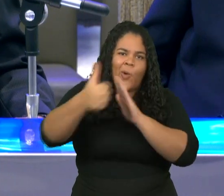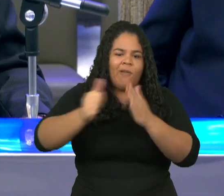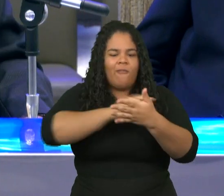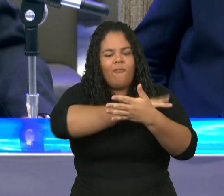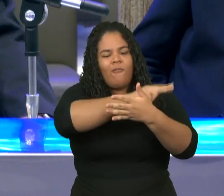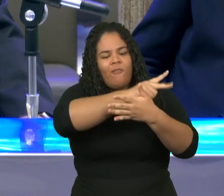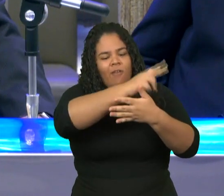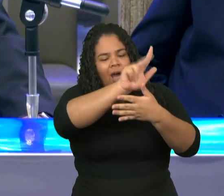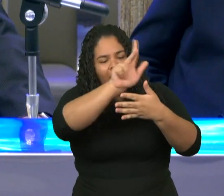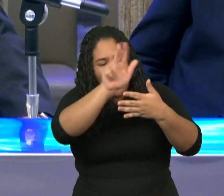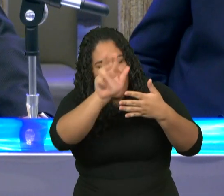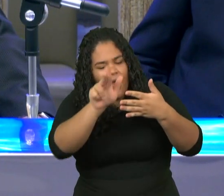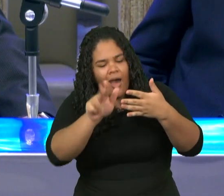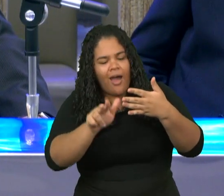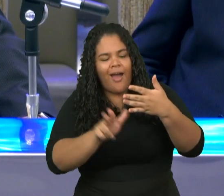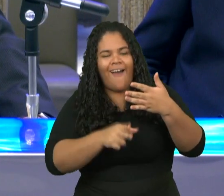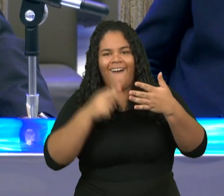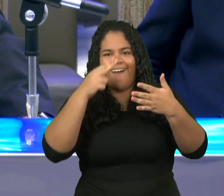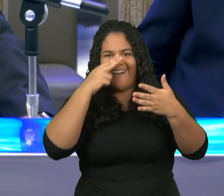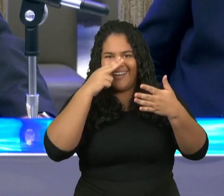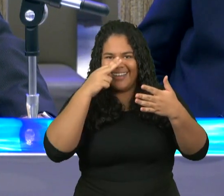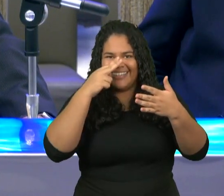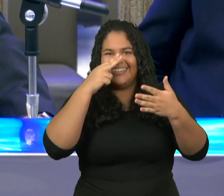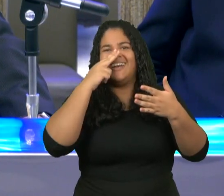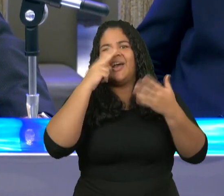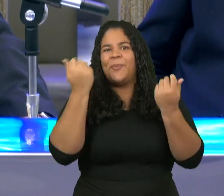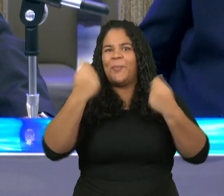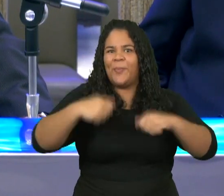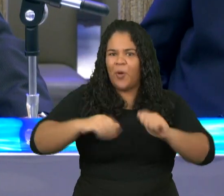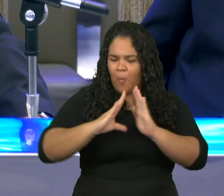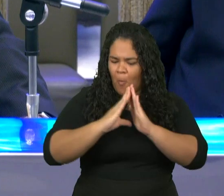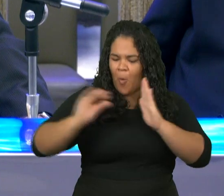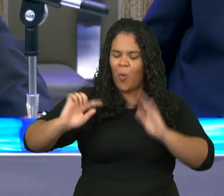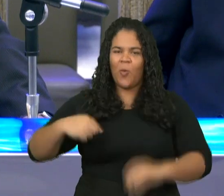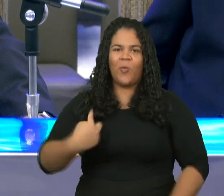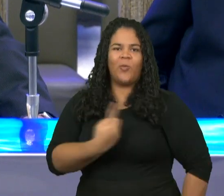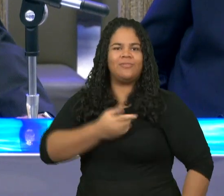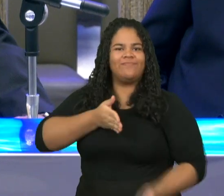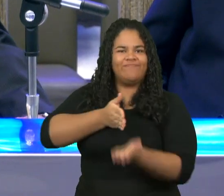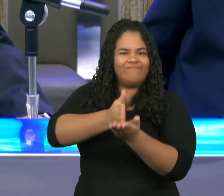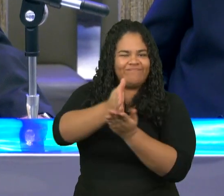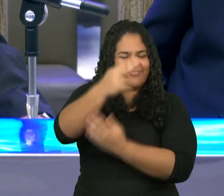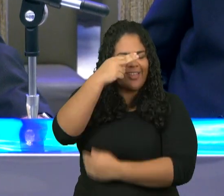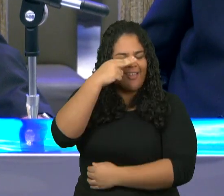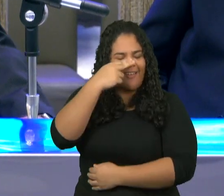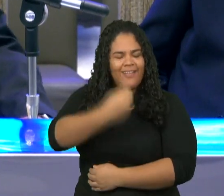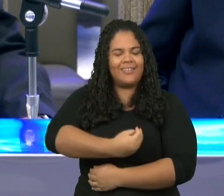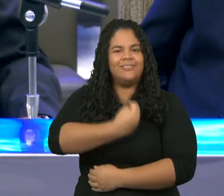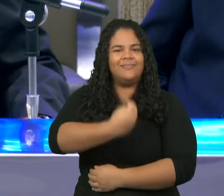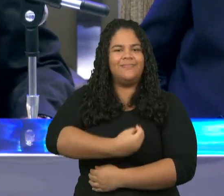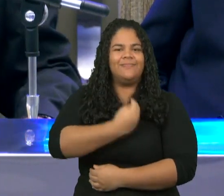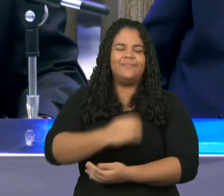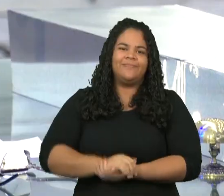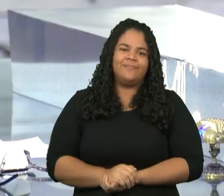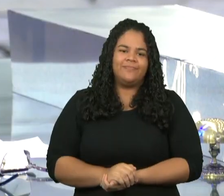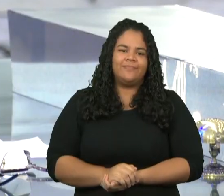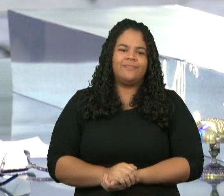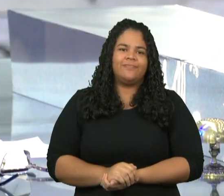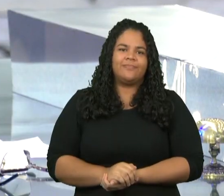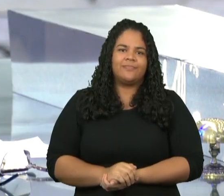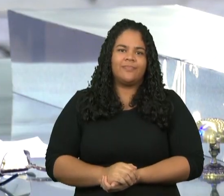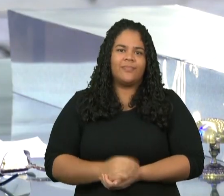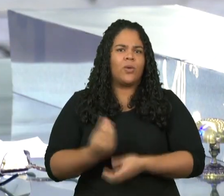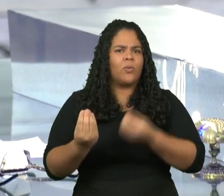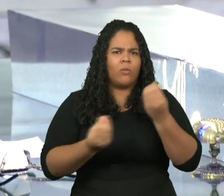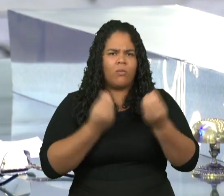exemplo para a nossa carreira cristã, para a nossa vida cristã. O sofrimento que